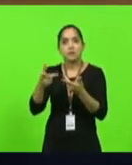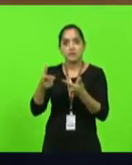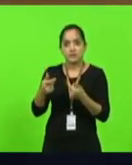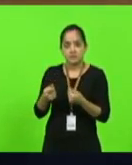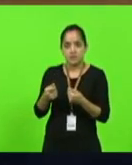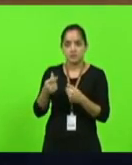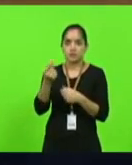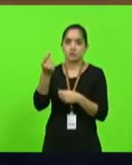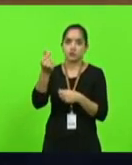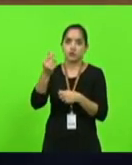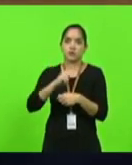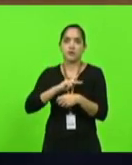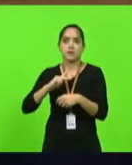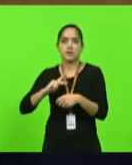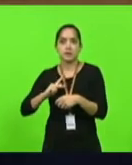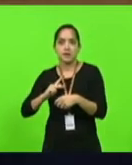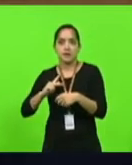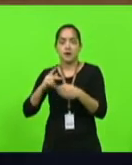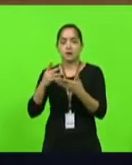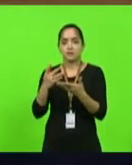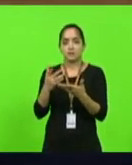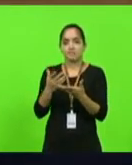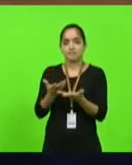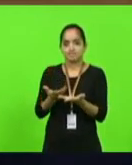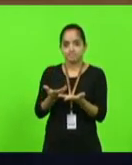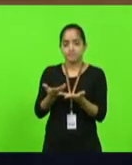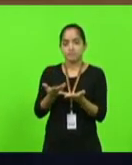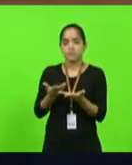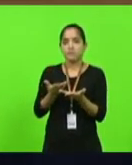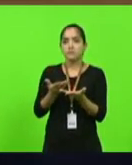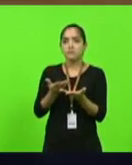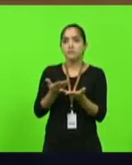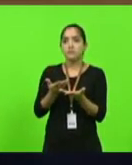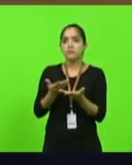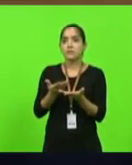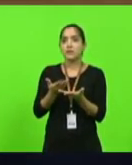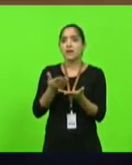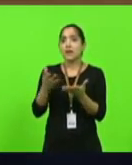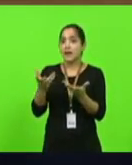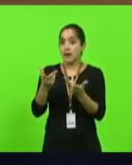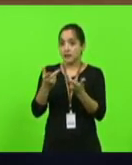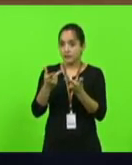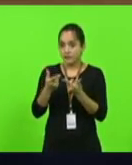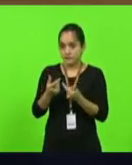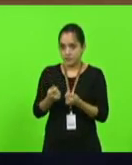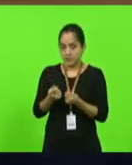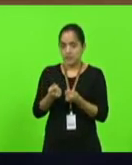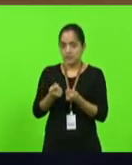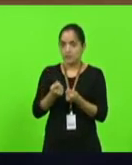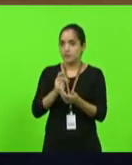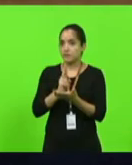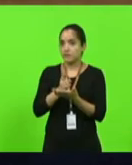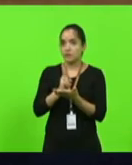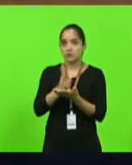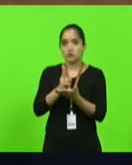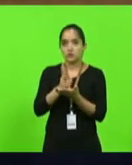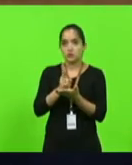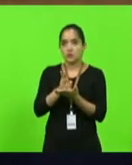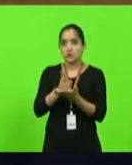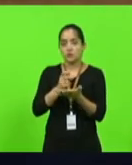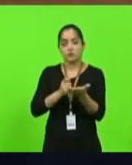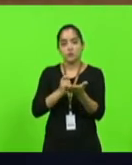lá o limpe, legalidade, impessoalidade, eficiência, e a eficiência deve prevalecer quando compra uma